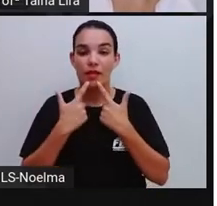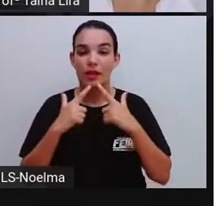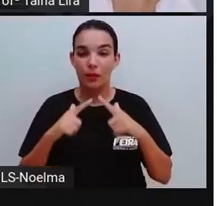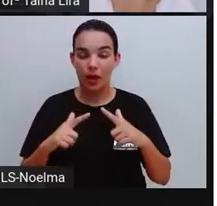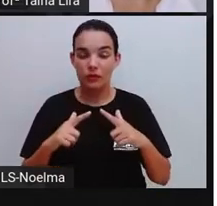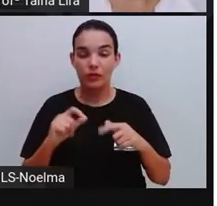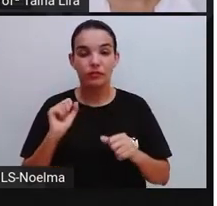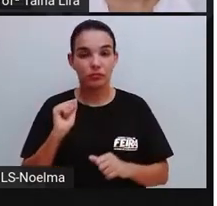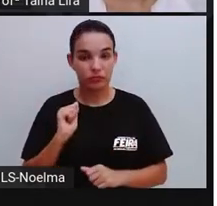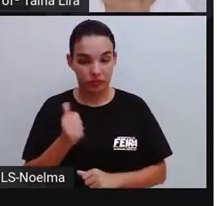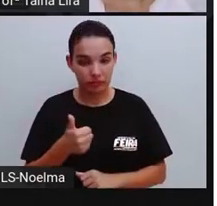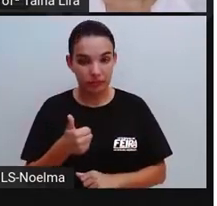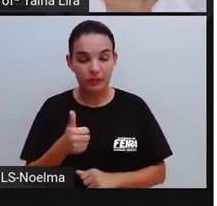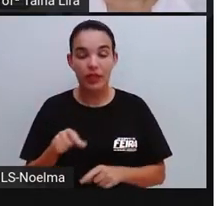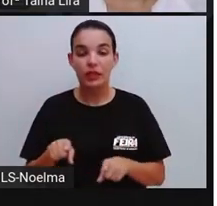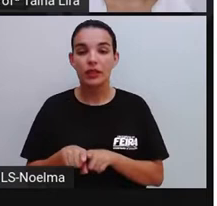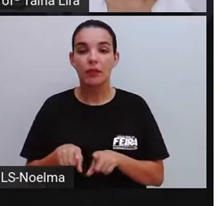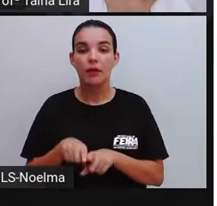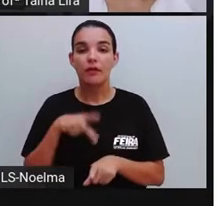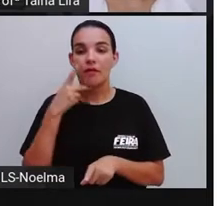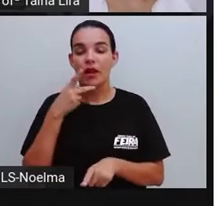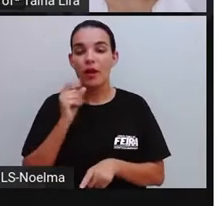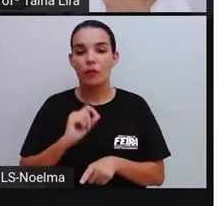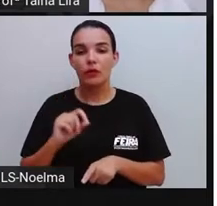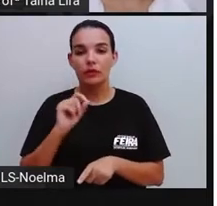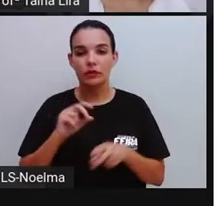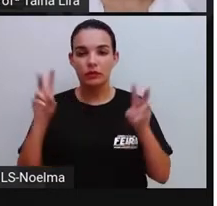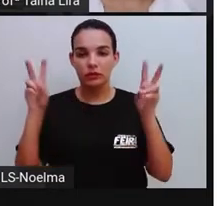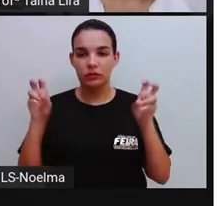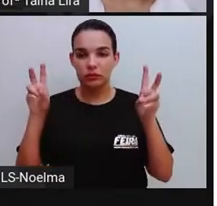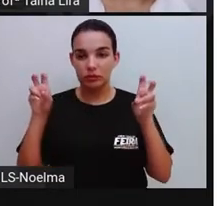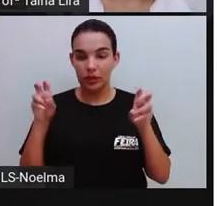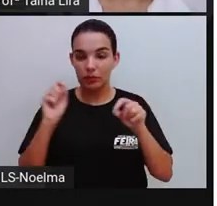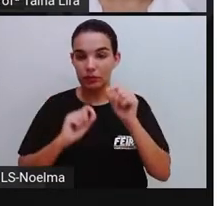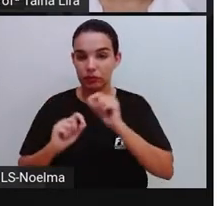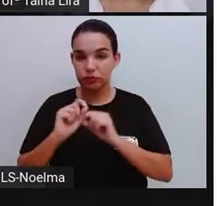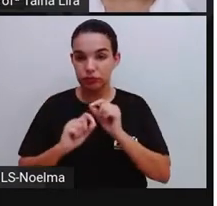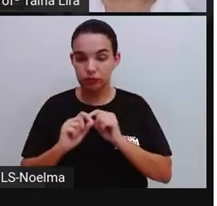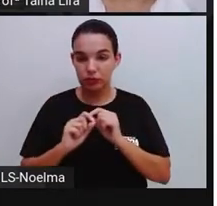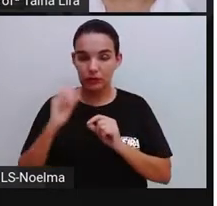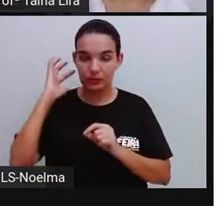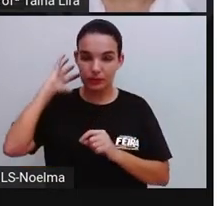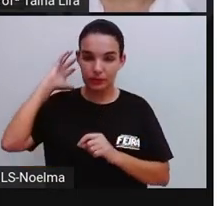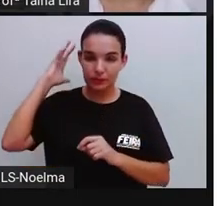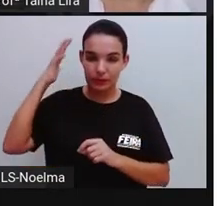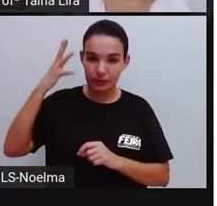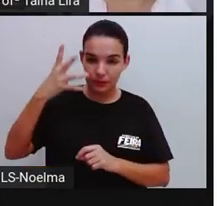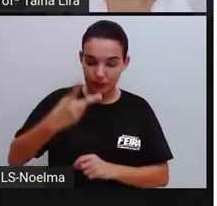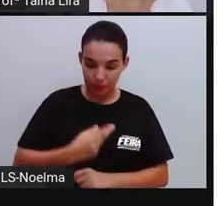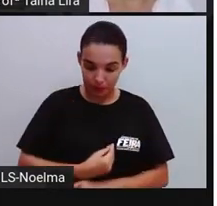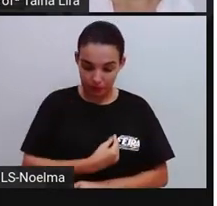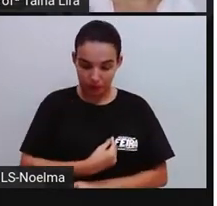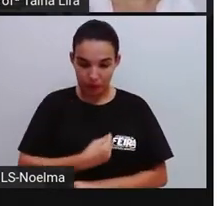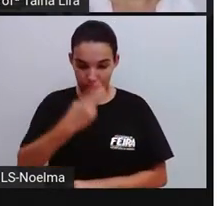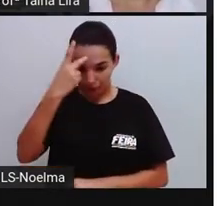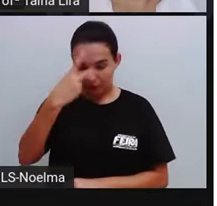tá? E a gente vai falar sobre as autobiografias. Lembra que a Pró falou que